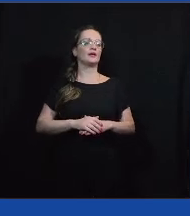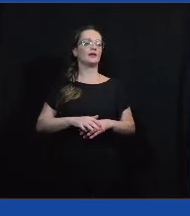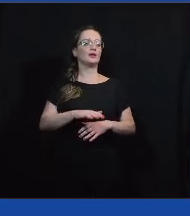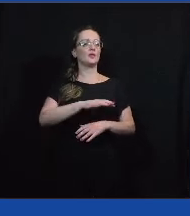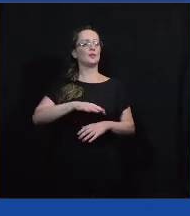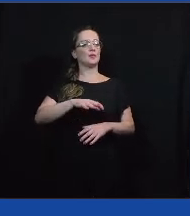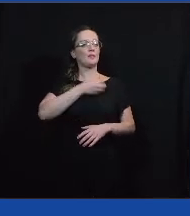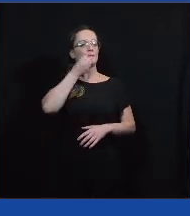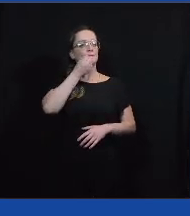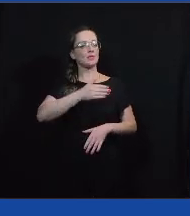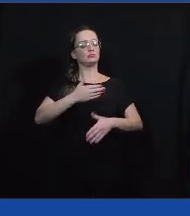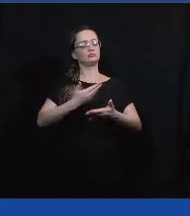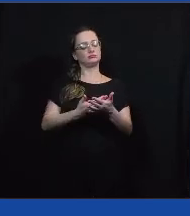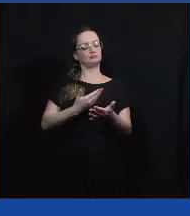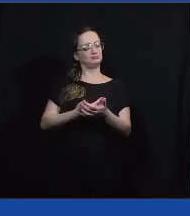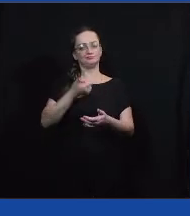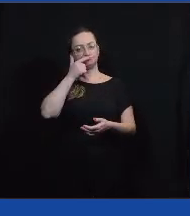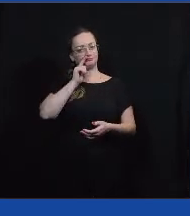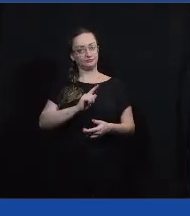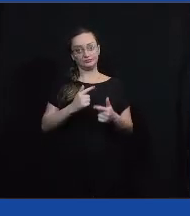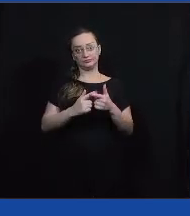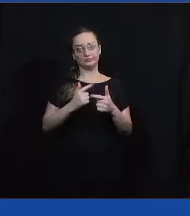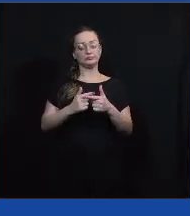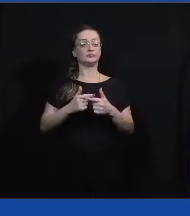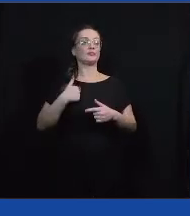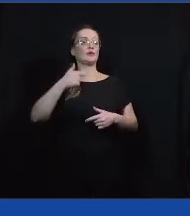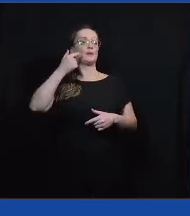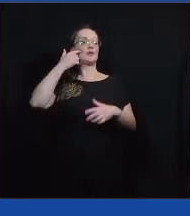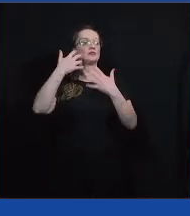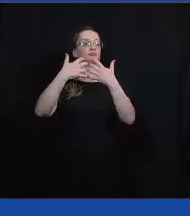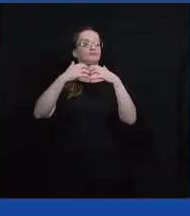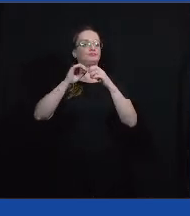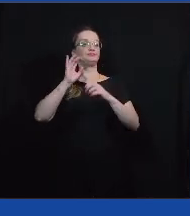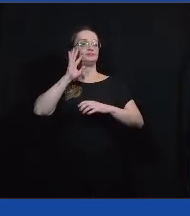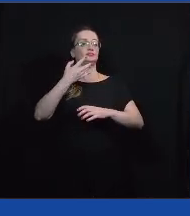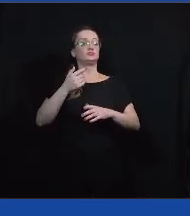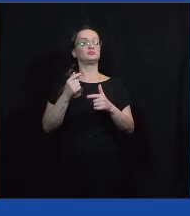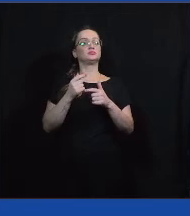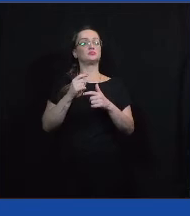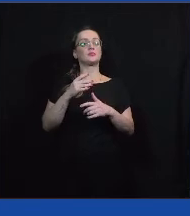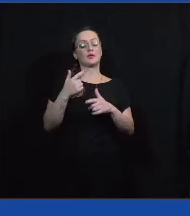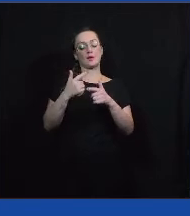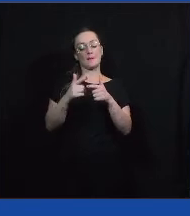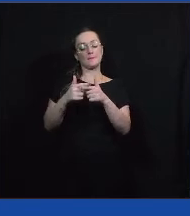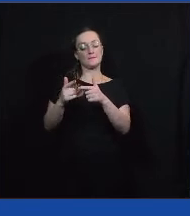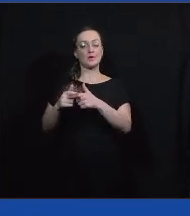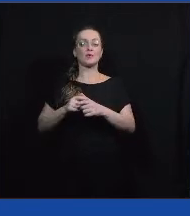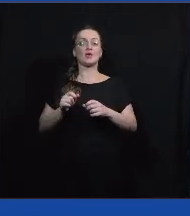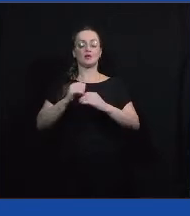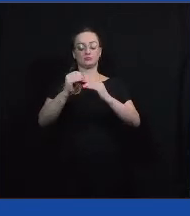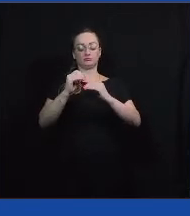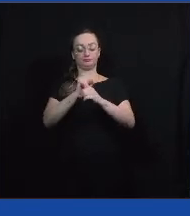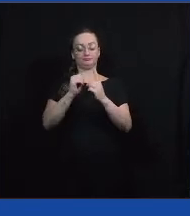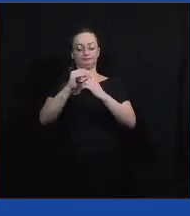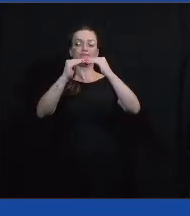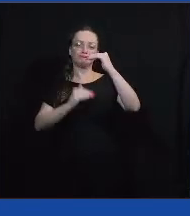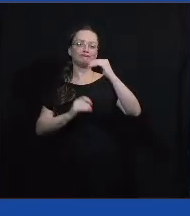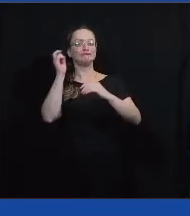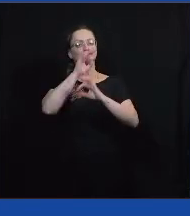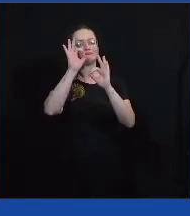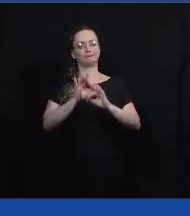bom para elas estudarem, porque, assim, se a gente for pensar para resolver a solução da desigualdade social, é extremamente difícil.